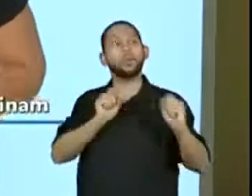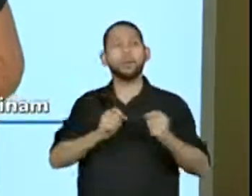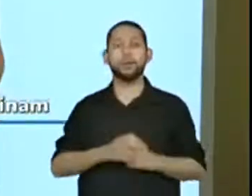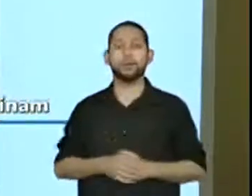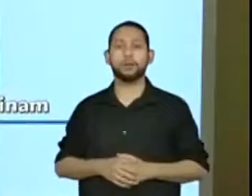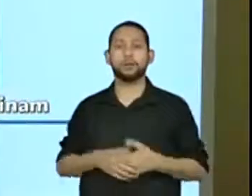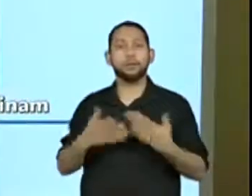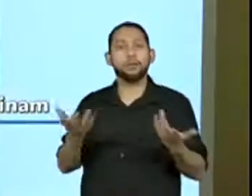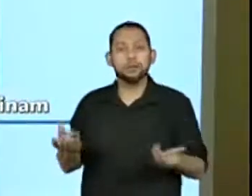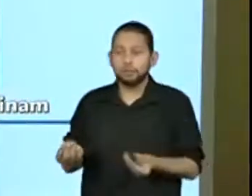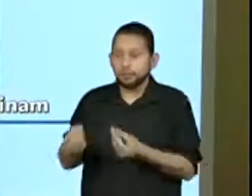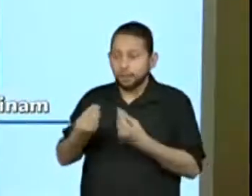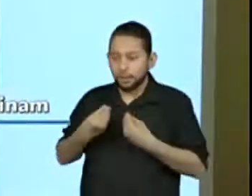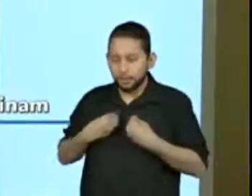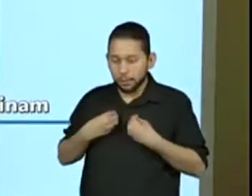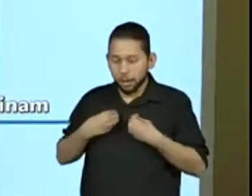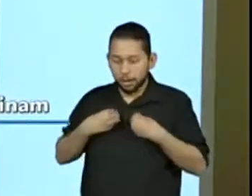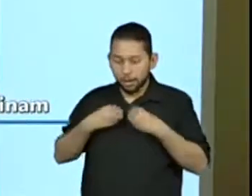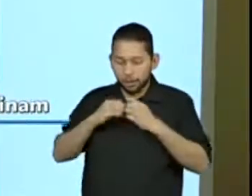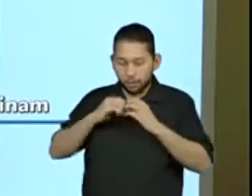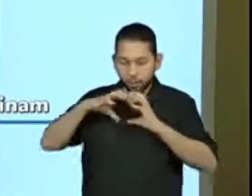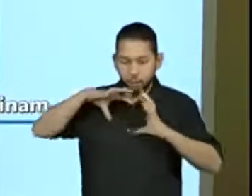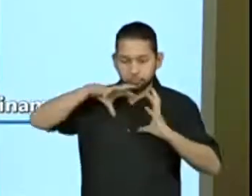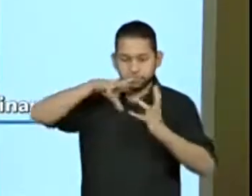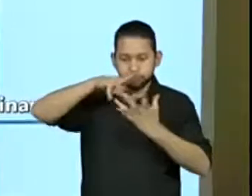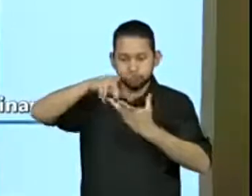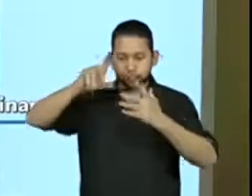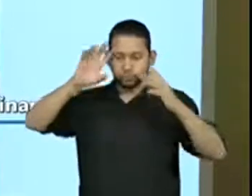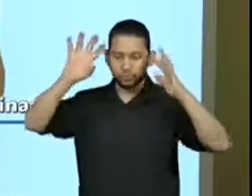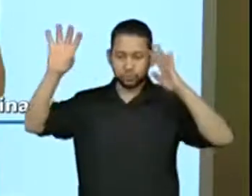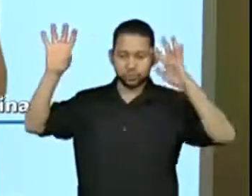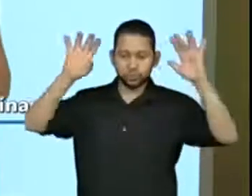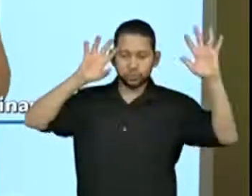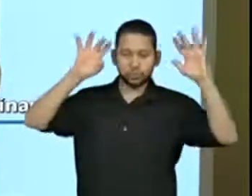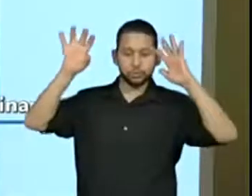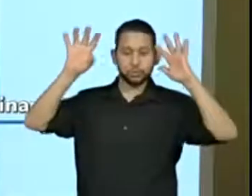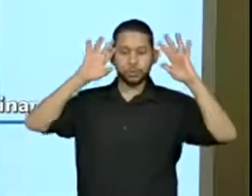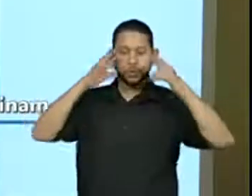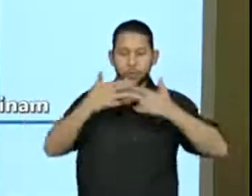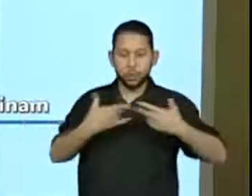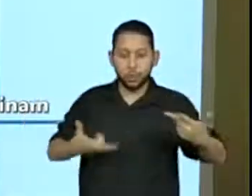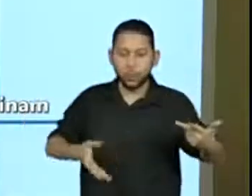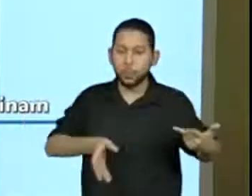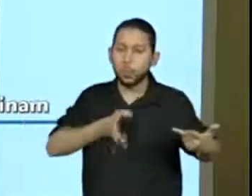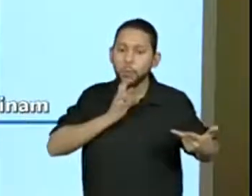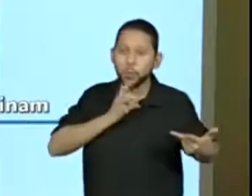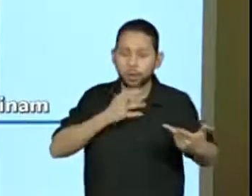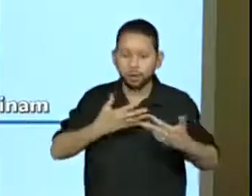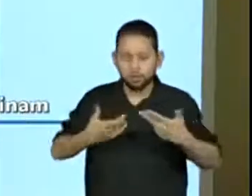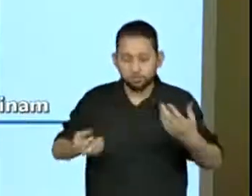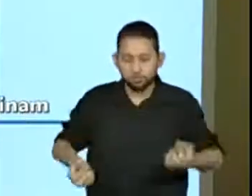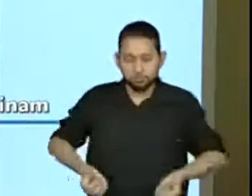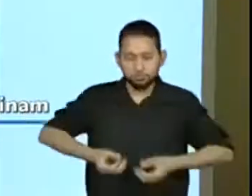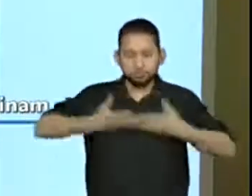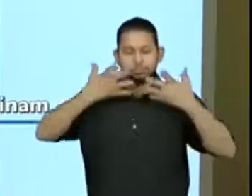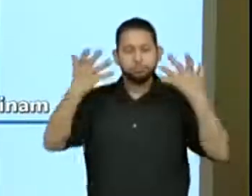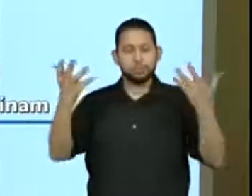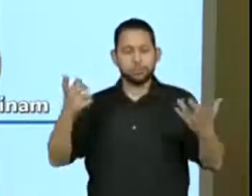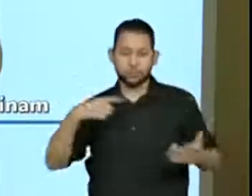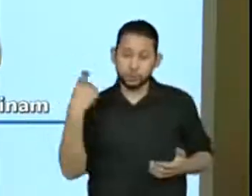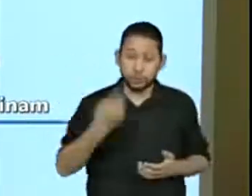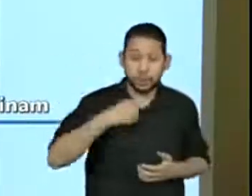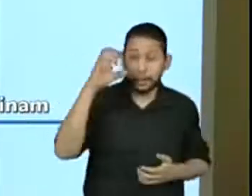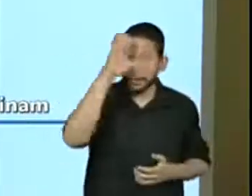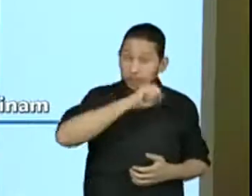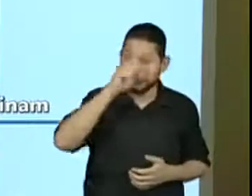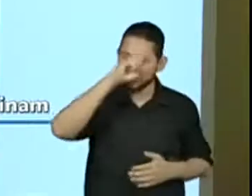elas nos levam para um mundo de imaginação, elas ativam os nossos conhecimentos sobre o mundo e fazem com que a gente aprenda